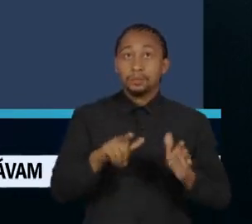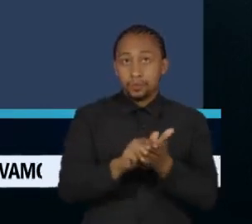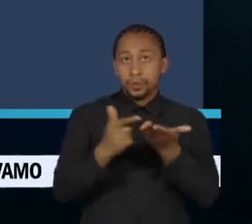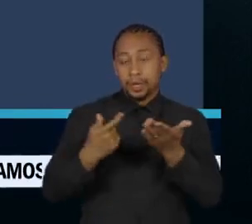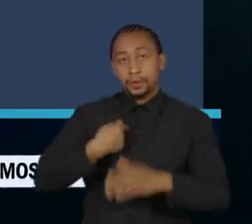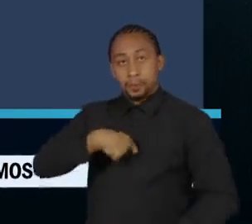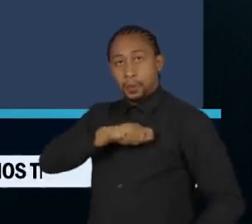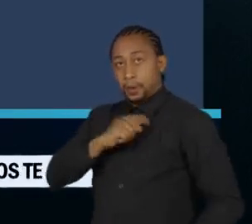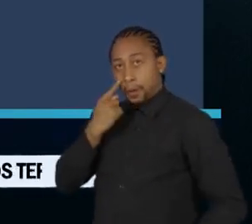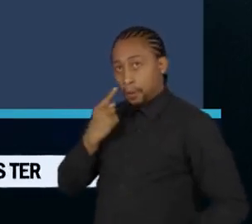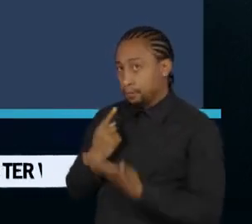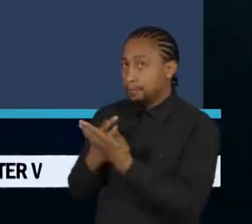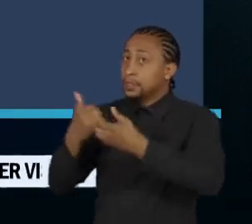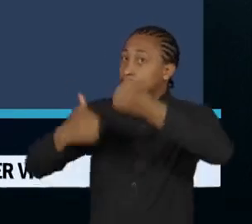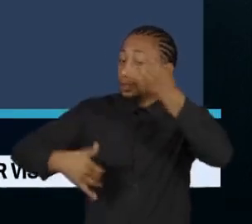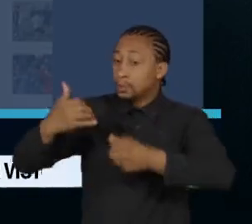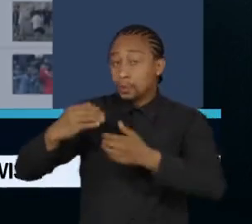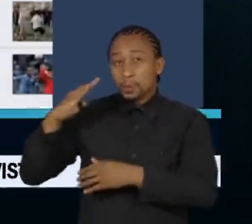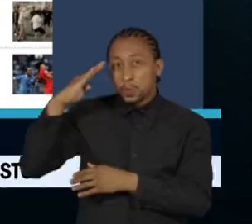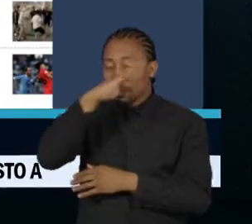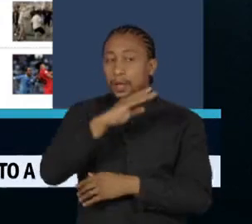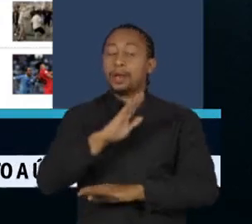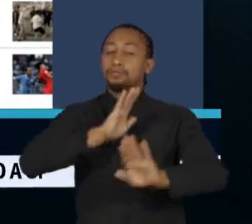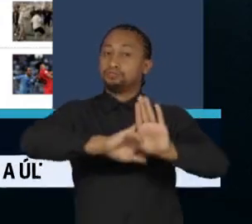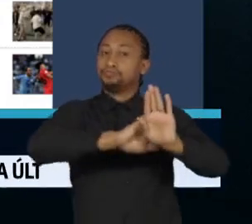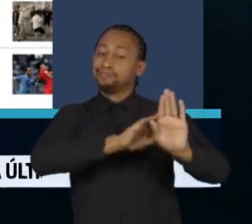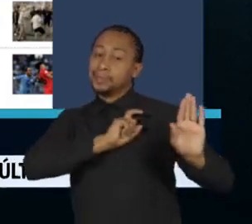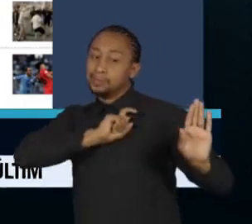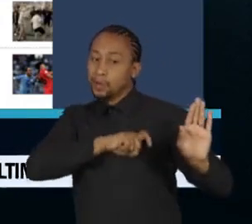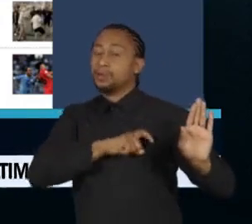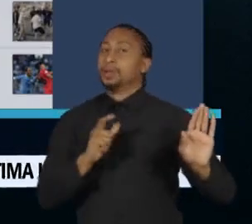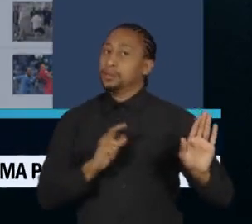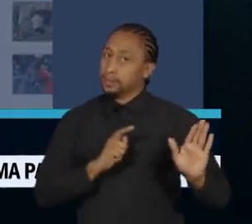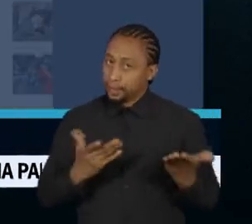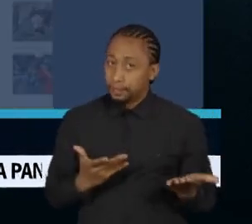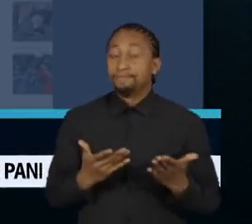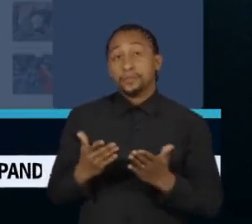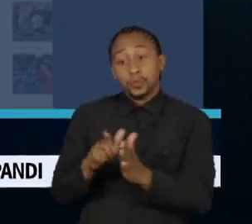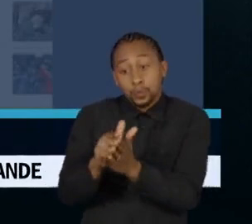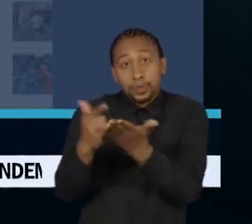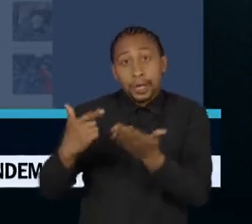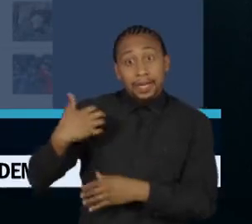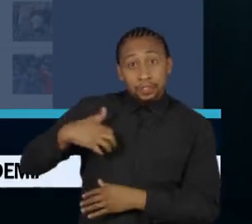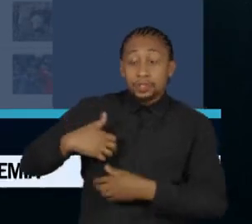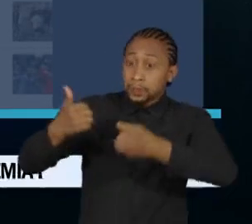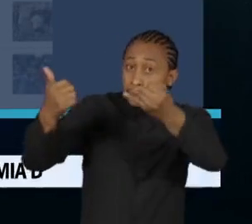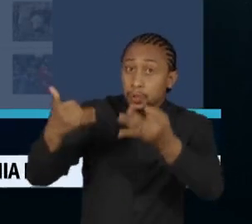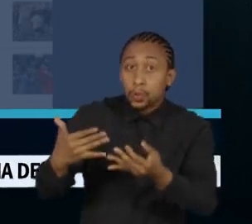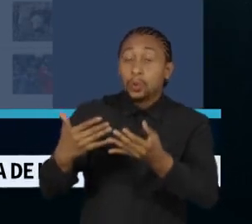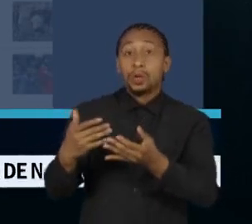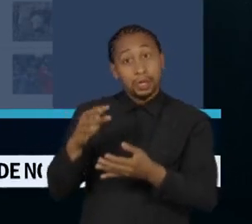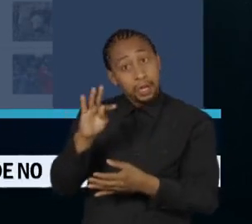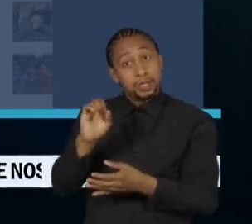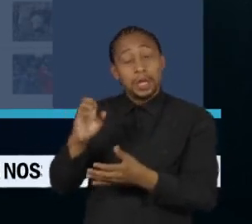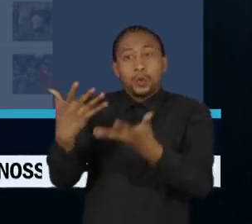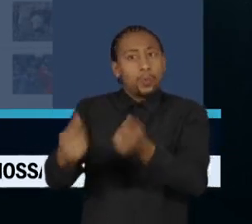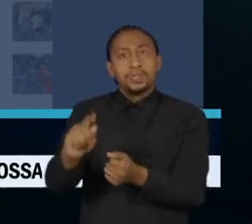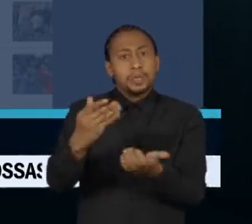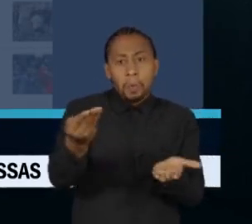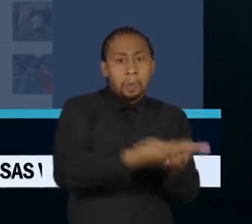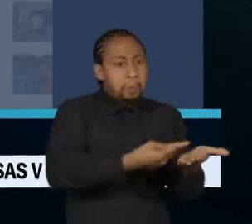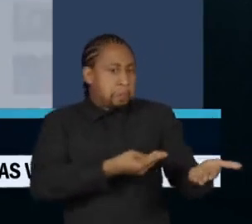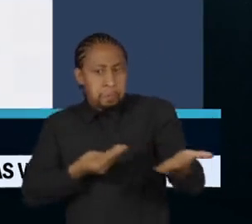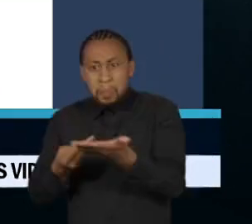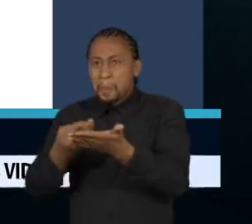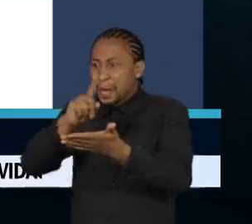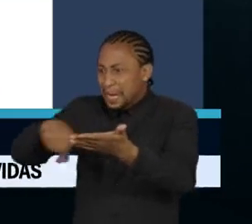justiça eleitoral acusou Bolsonaro de agir com má fé. A agência argentina Tellam destacou que o TSE negou o pedido do partido de Bolsonaro para anular